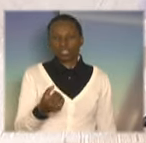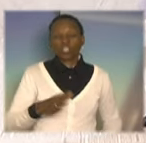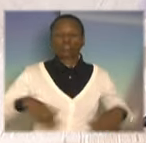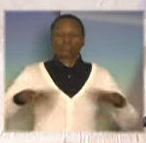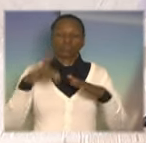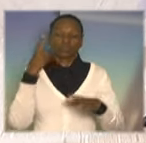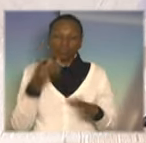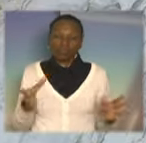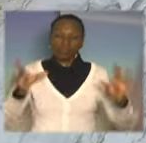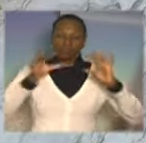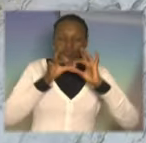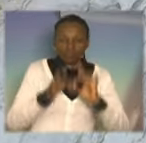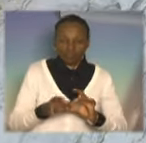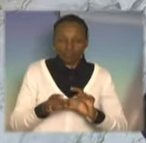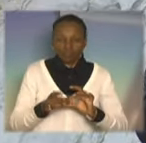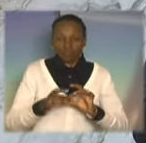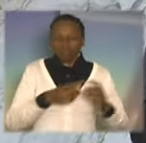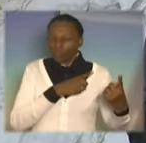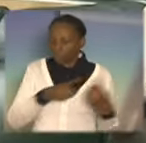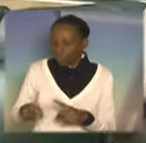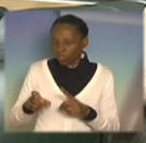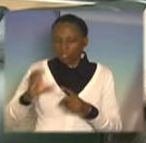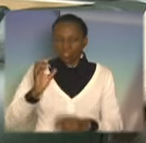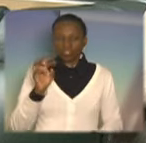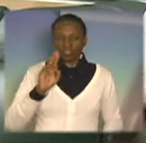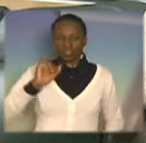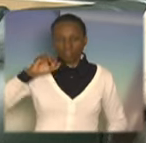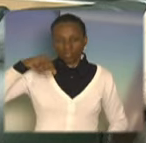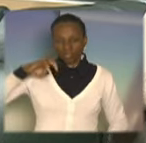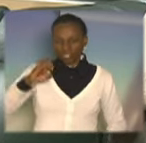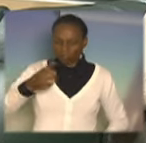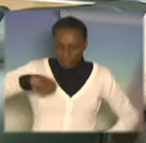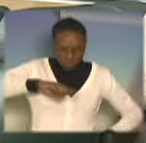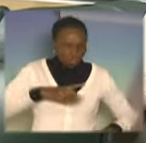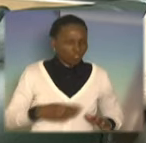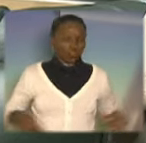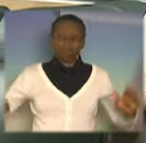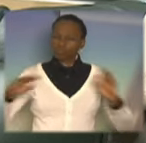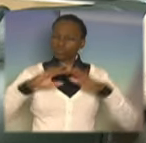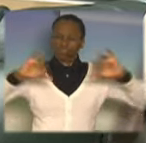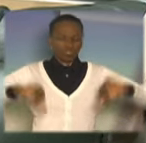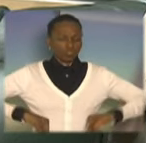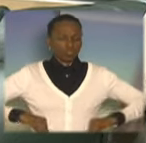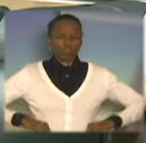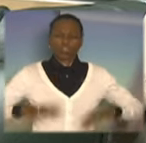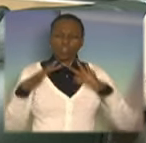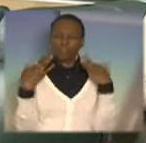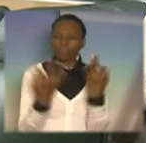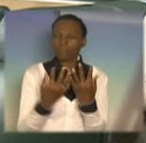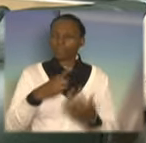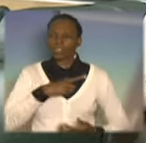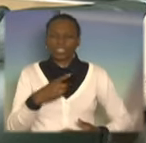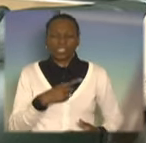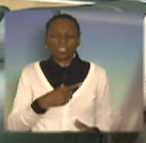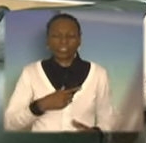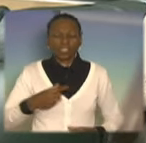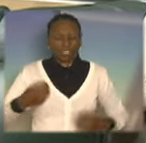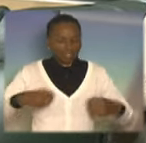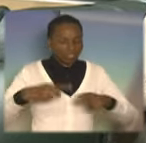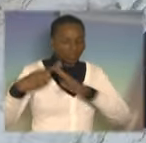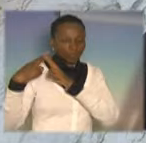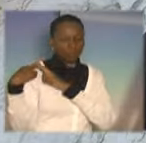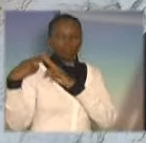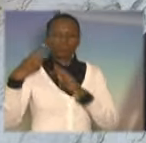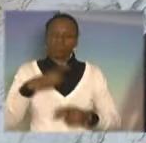vítimas, todos nós temos família, todos nós temos obrigação com os nossos eleitores, e todos nós temos que brigar dentro dos